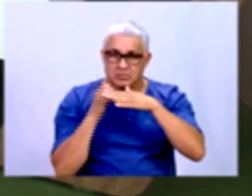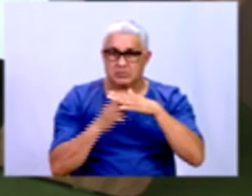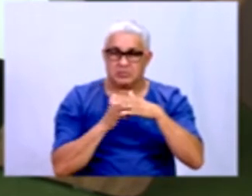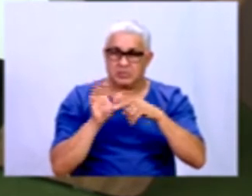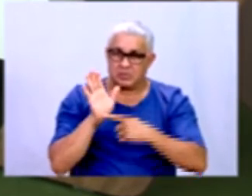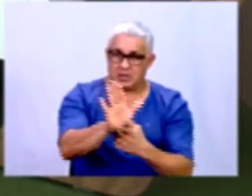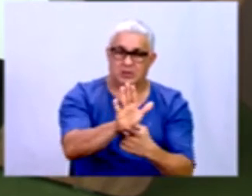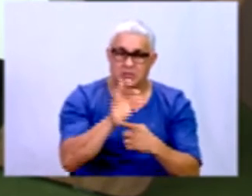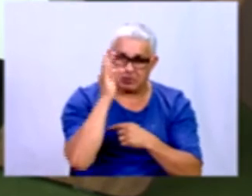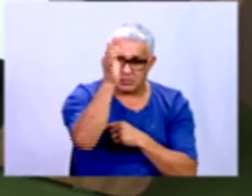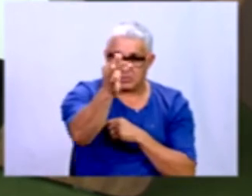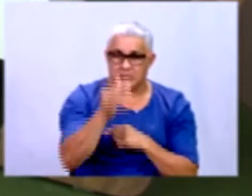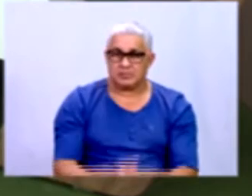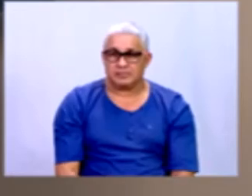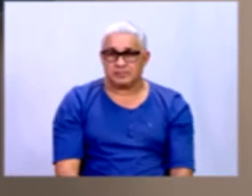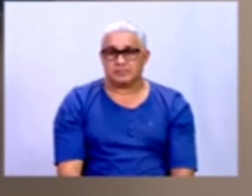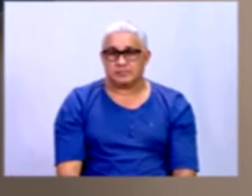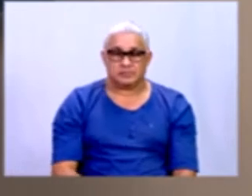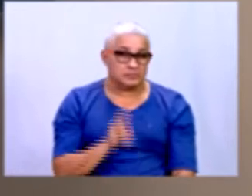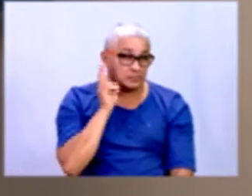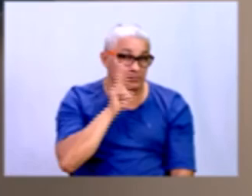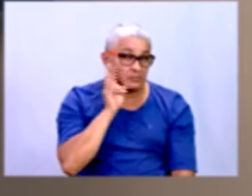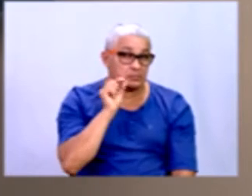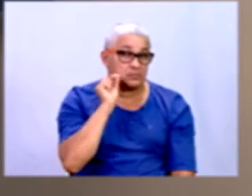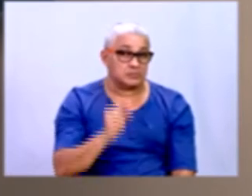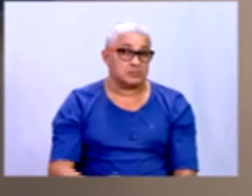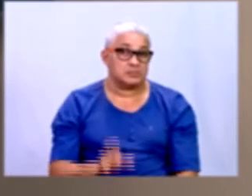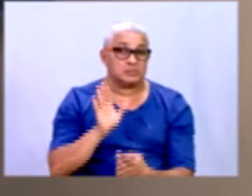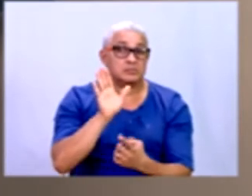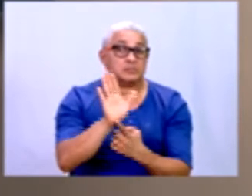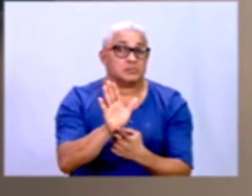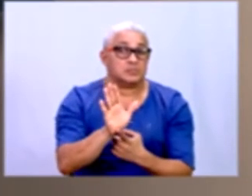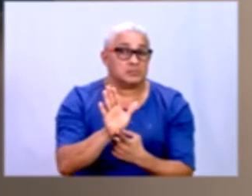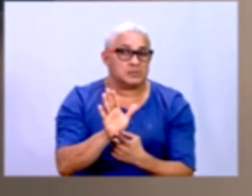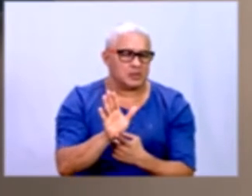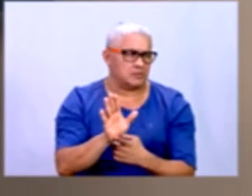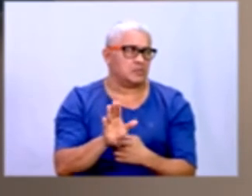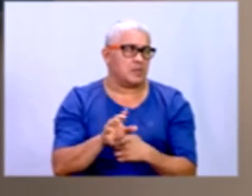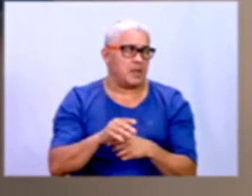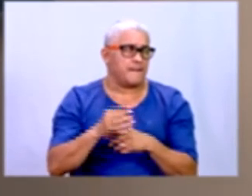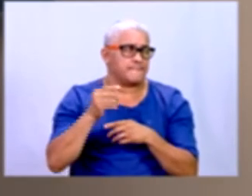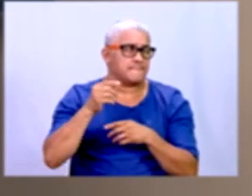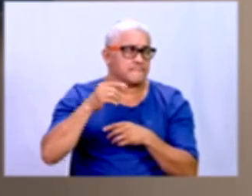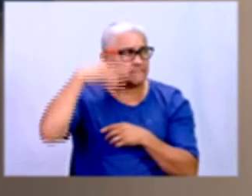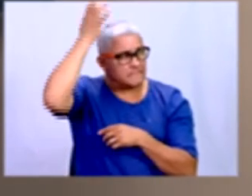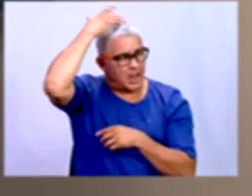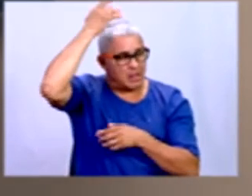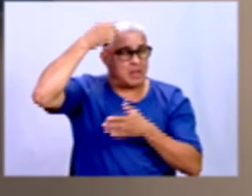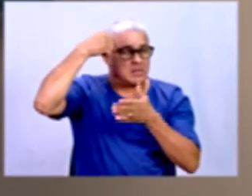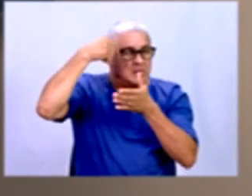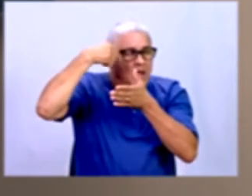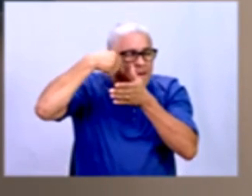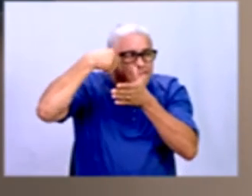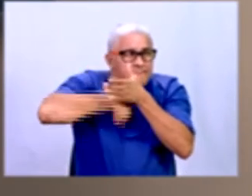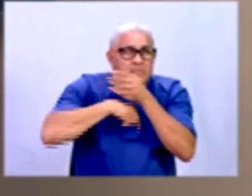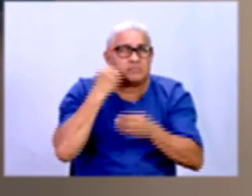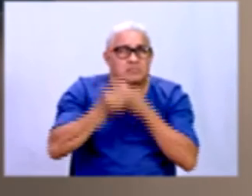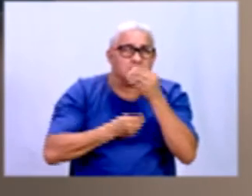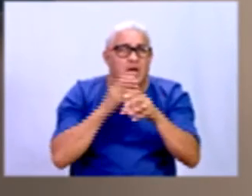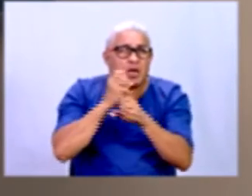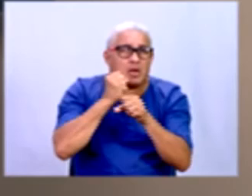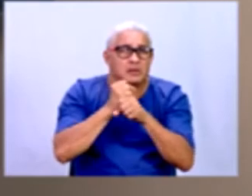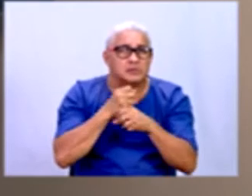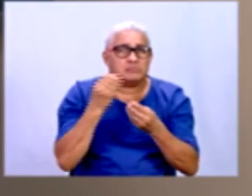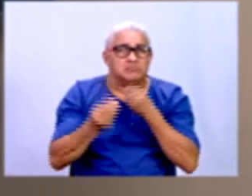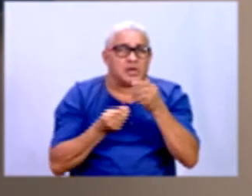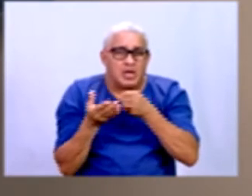vai ser apresentada. Exatamente. Lembrando que a amostra... Vocês devem estar se perguntando, mas como que eu calculo essa amostra? Em que base